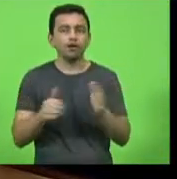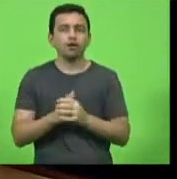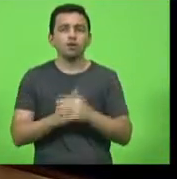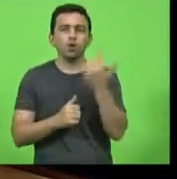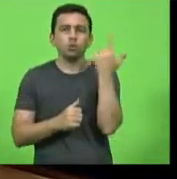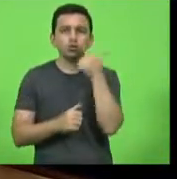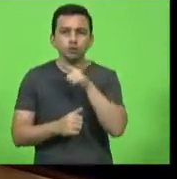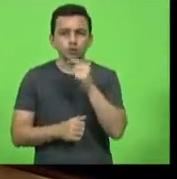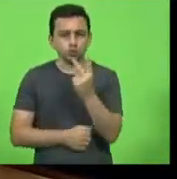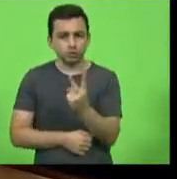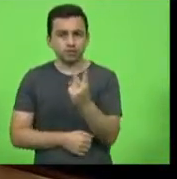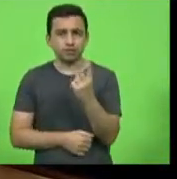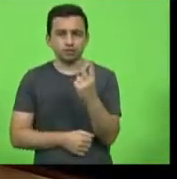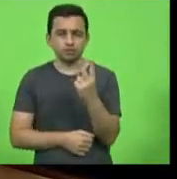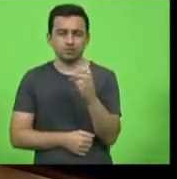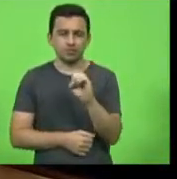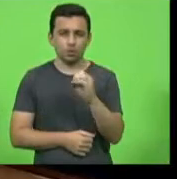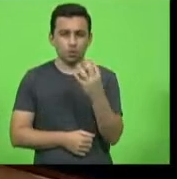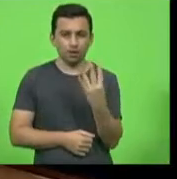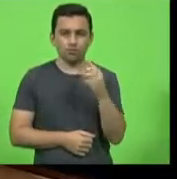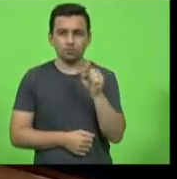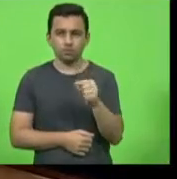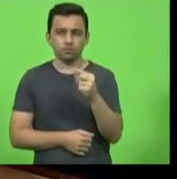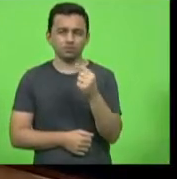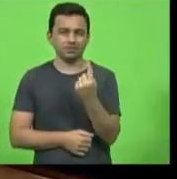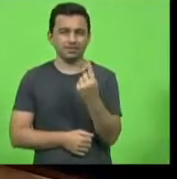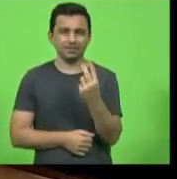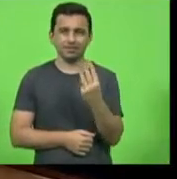204.132 doses.